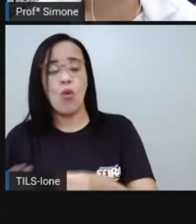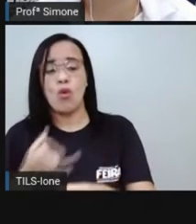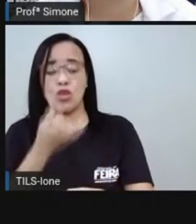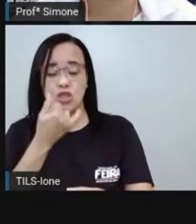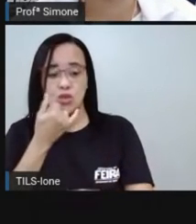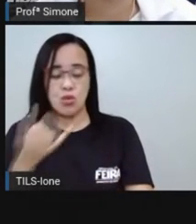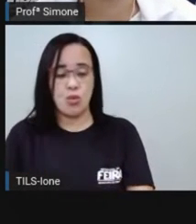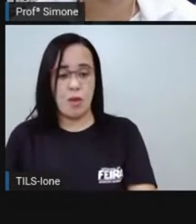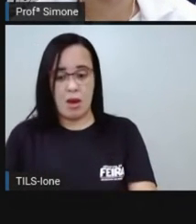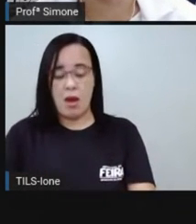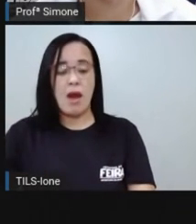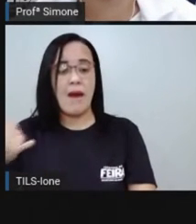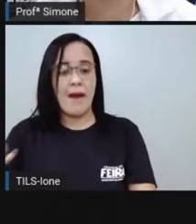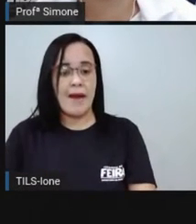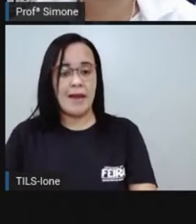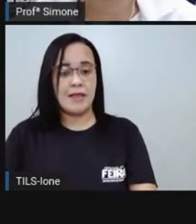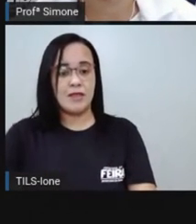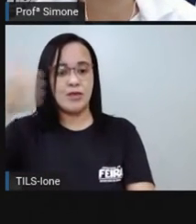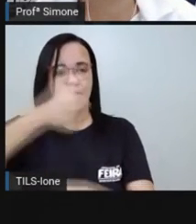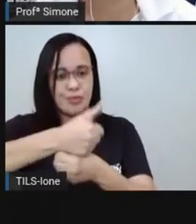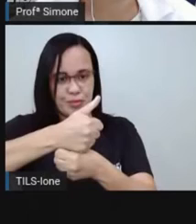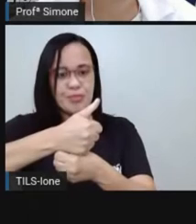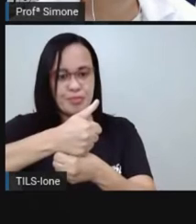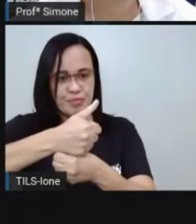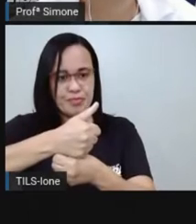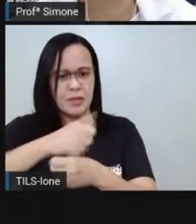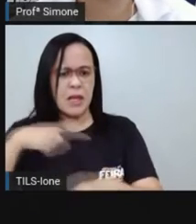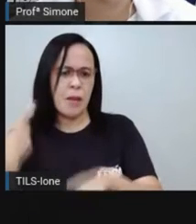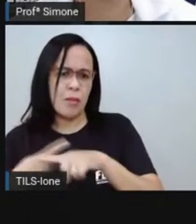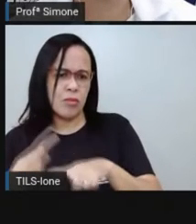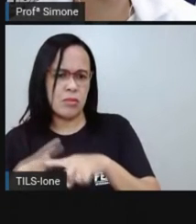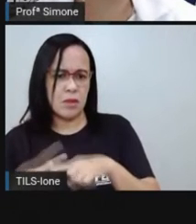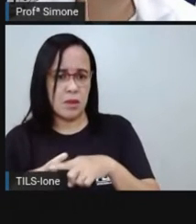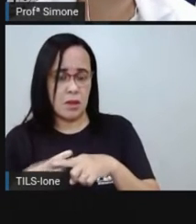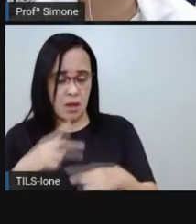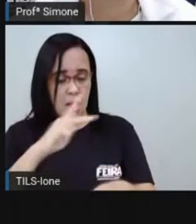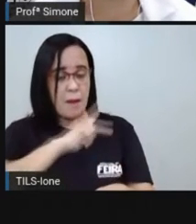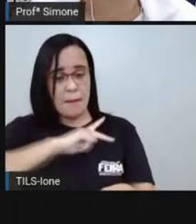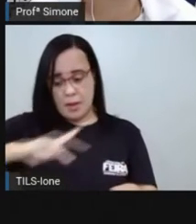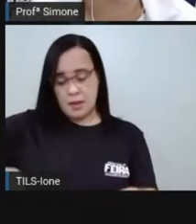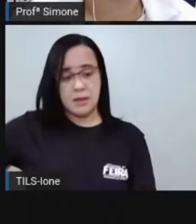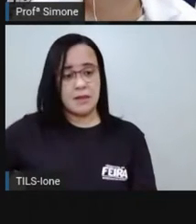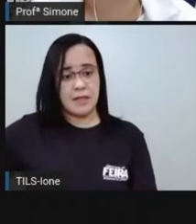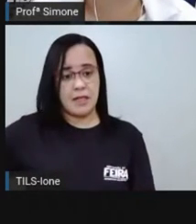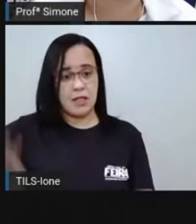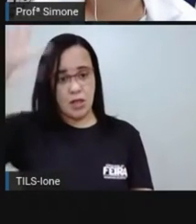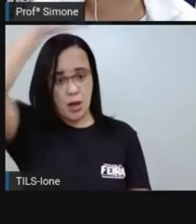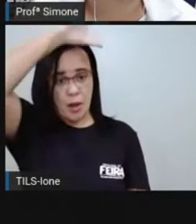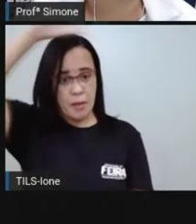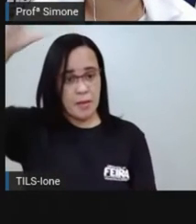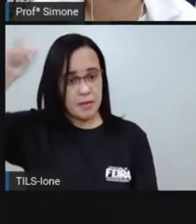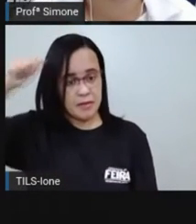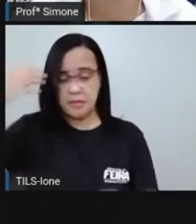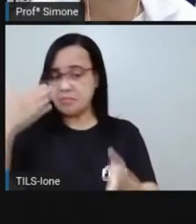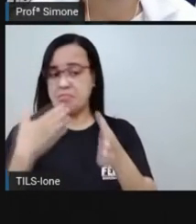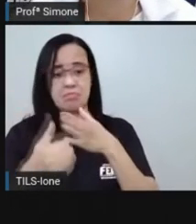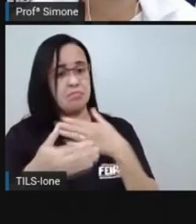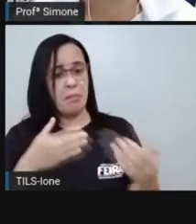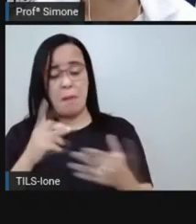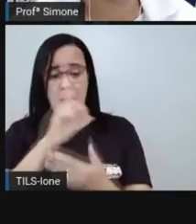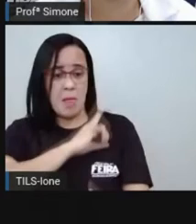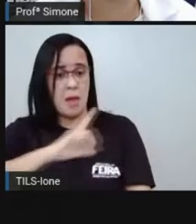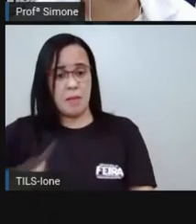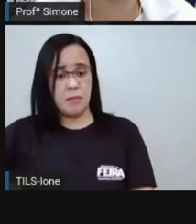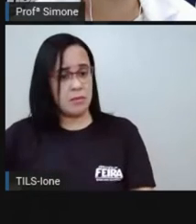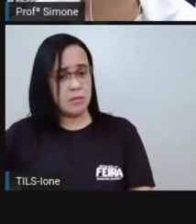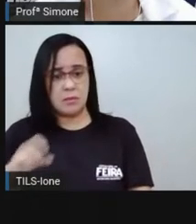governadores e presidentes. a mesma coisa para vereadores, deputados e senadores. Porque, no